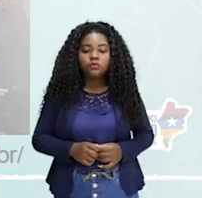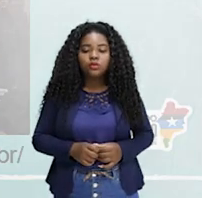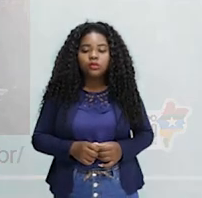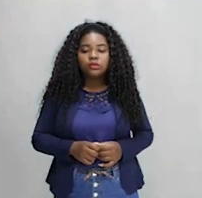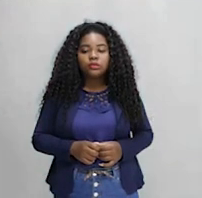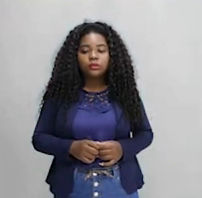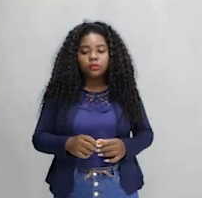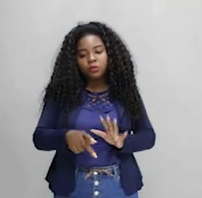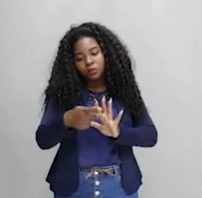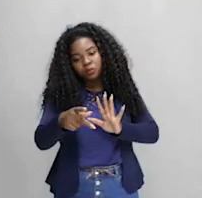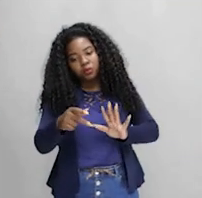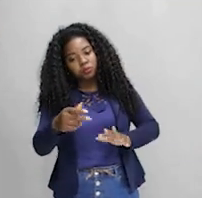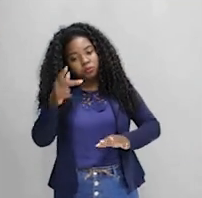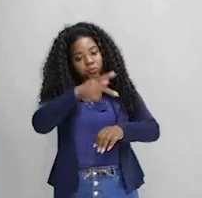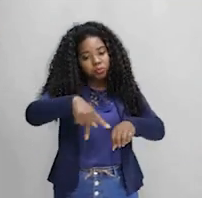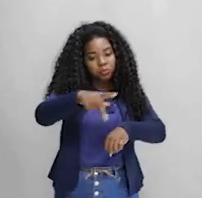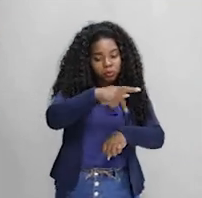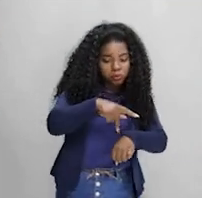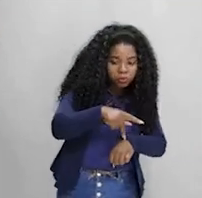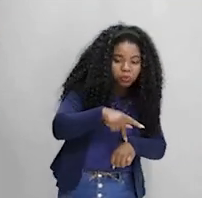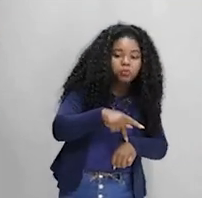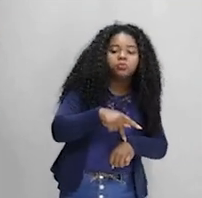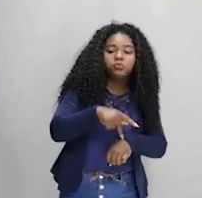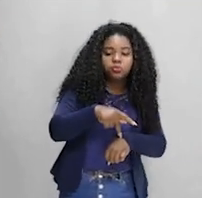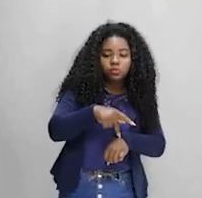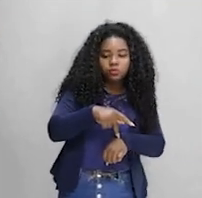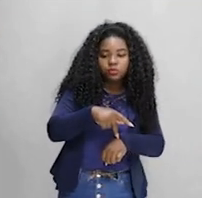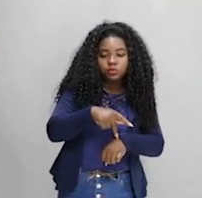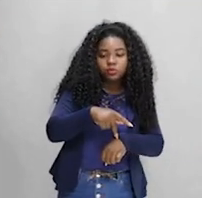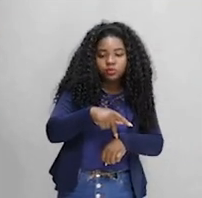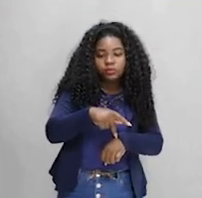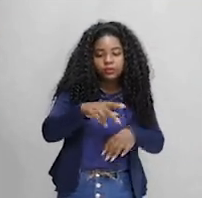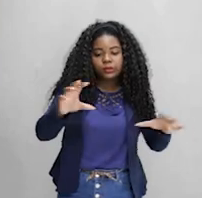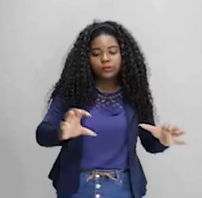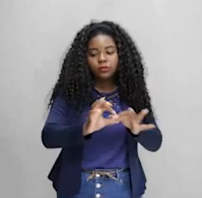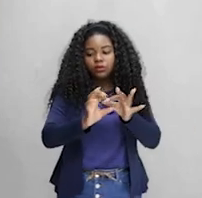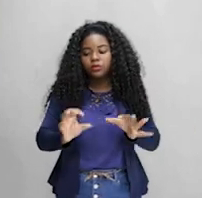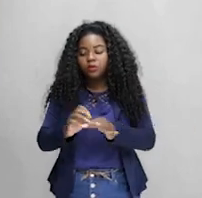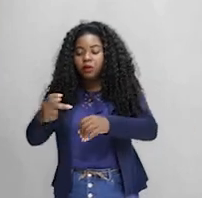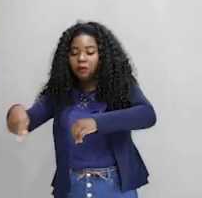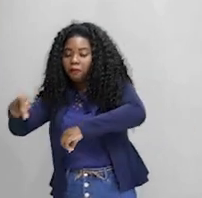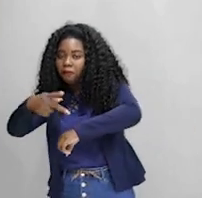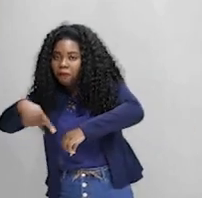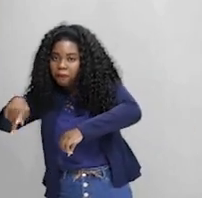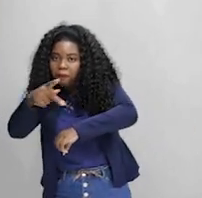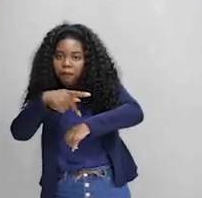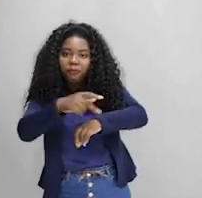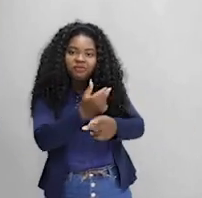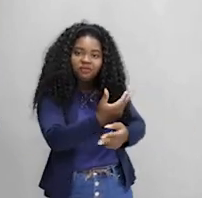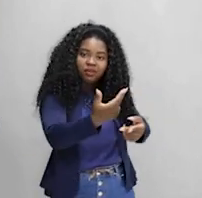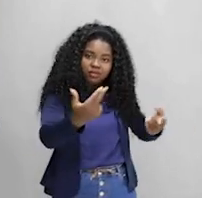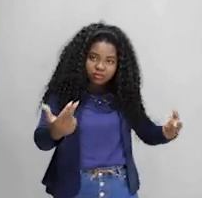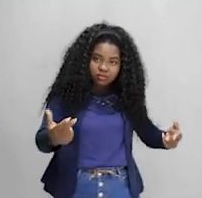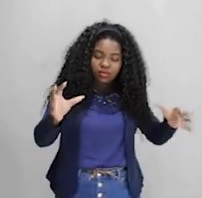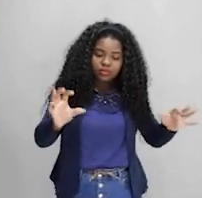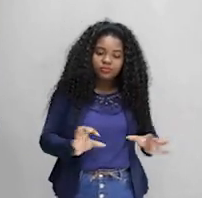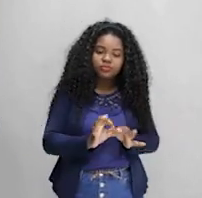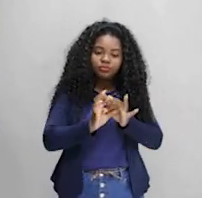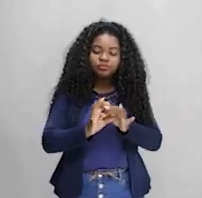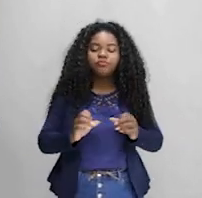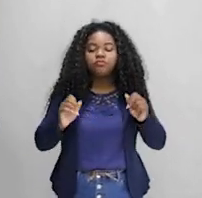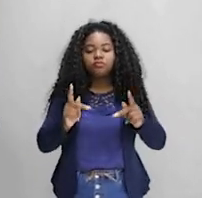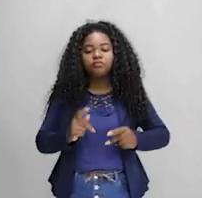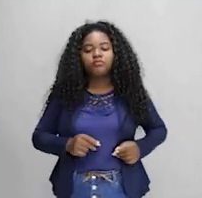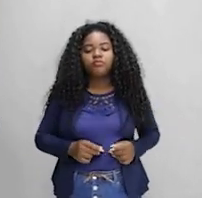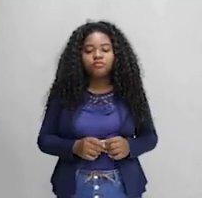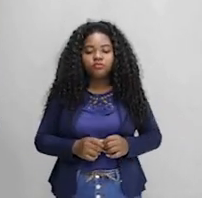não pertence a nenhum país. É composto por, basicamente, todos os países do mundo. A função precípua da ONU, que foi criada depois da Segunda Guerra